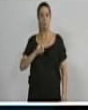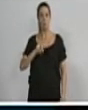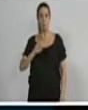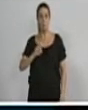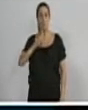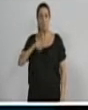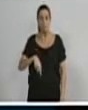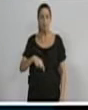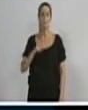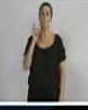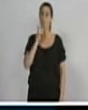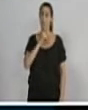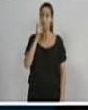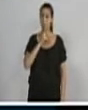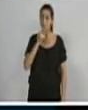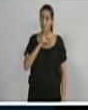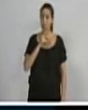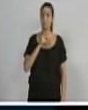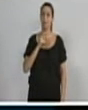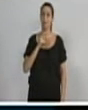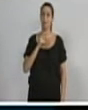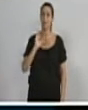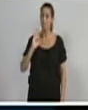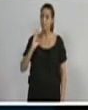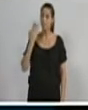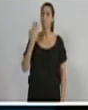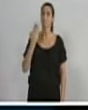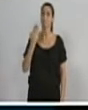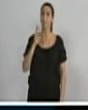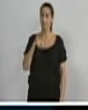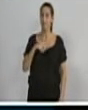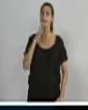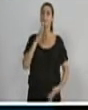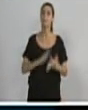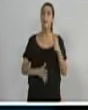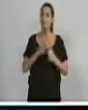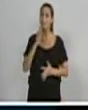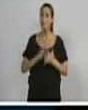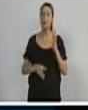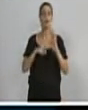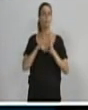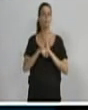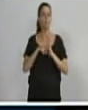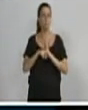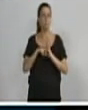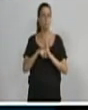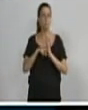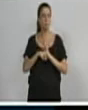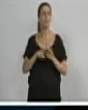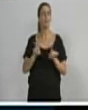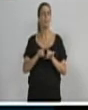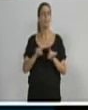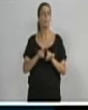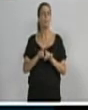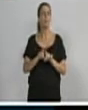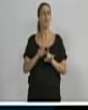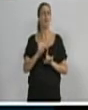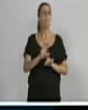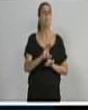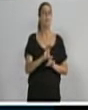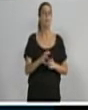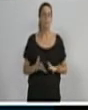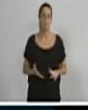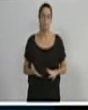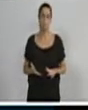Golpe é fraudar. Golpe é obstruir. Golpe é ameaçar. A presidente